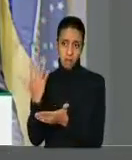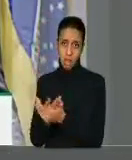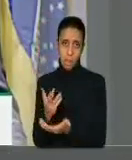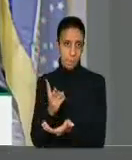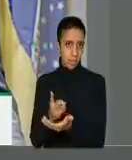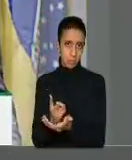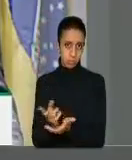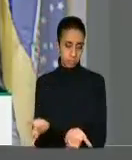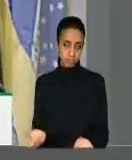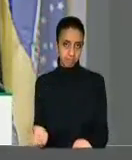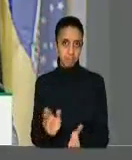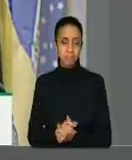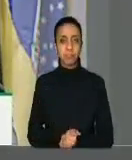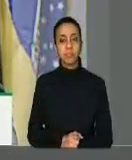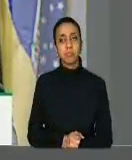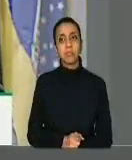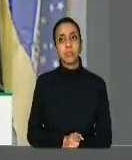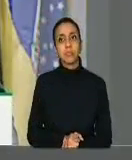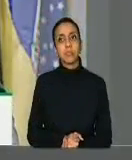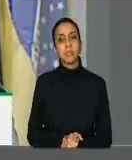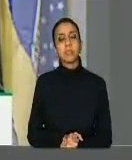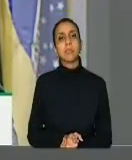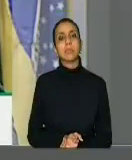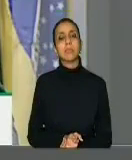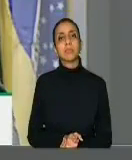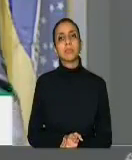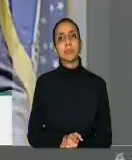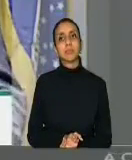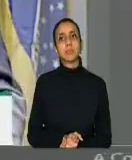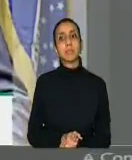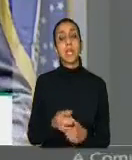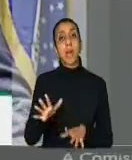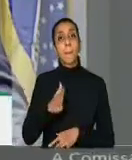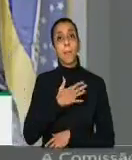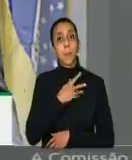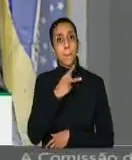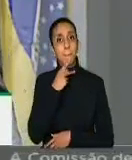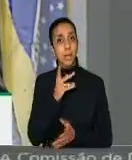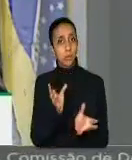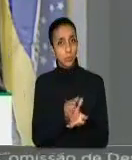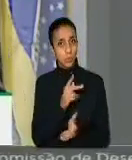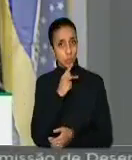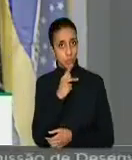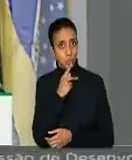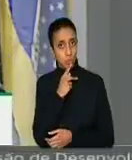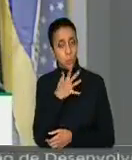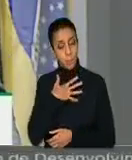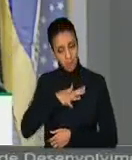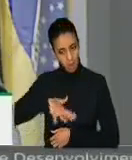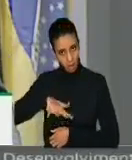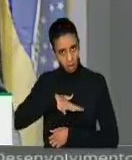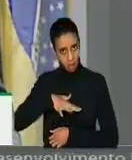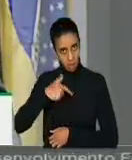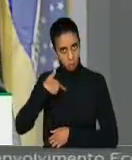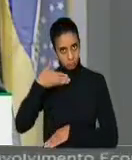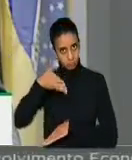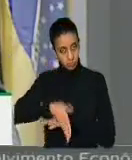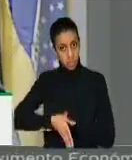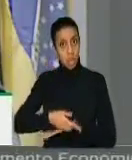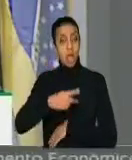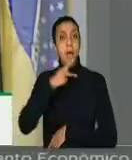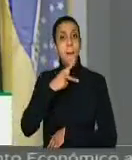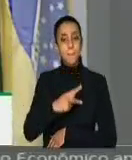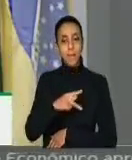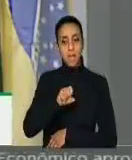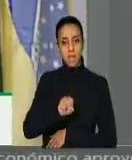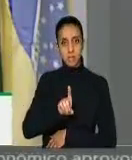Por outro lado, e para não deixar de fazer a crítica ao meu partido e ao campo político que pertenço, o PSDB